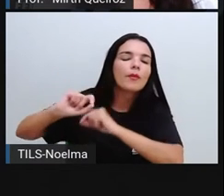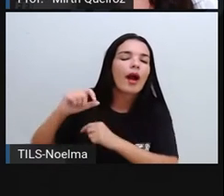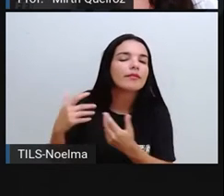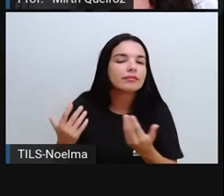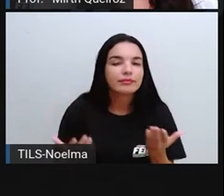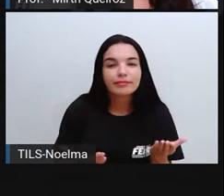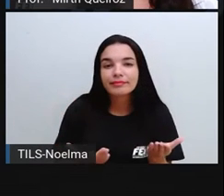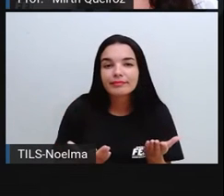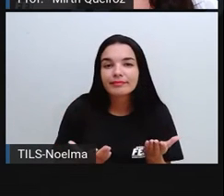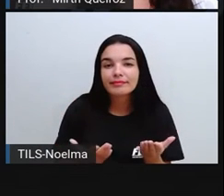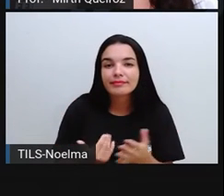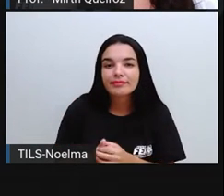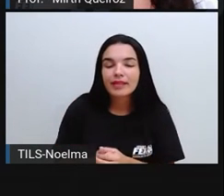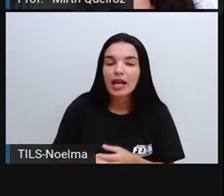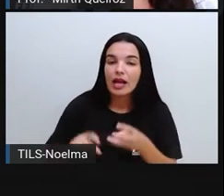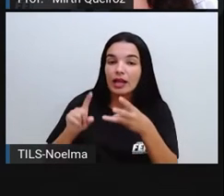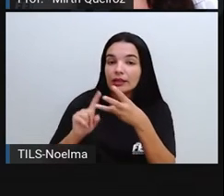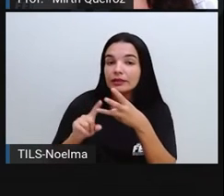estado?